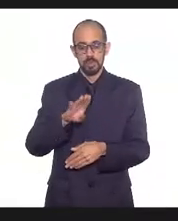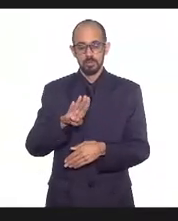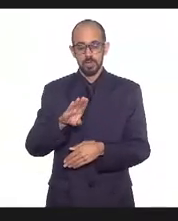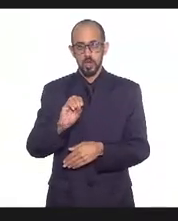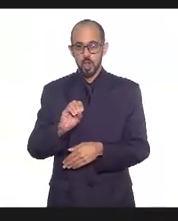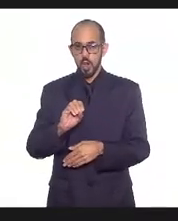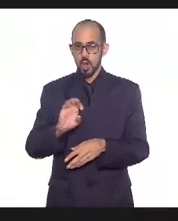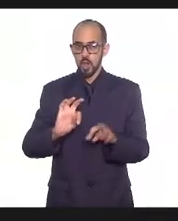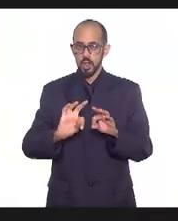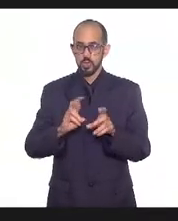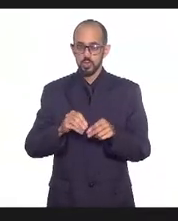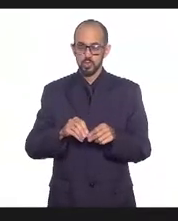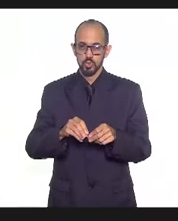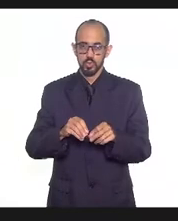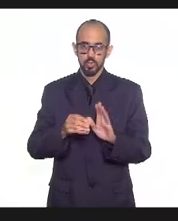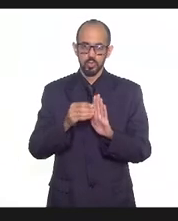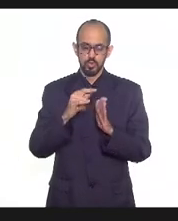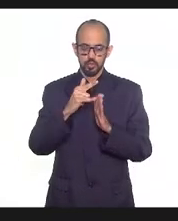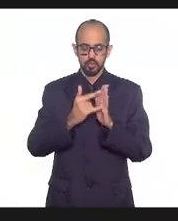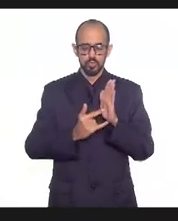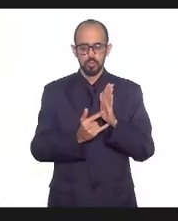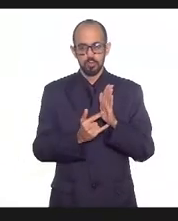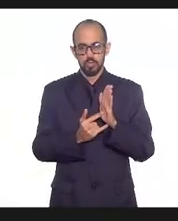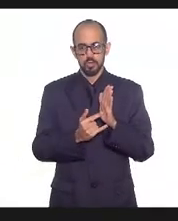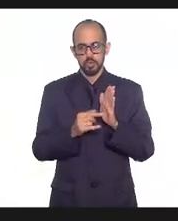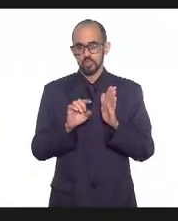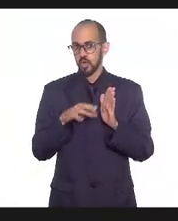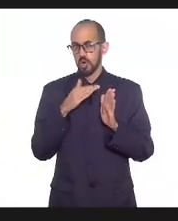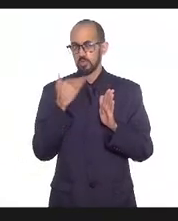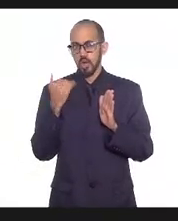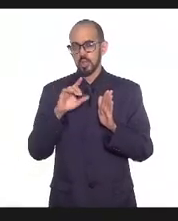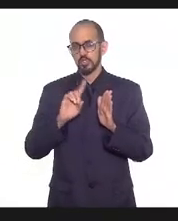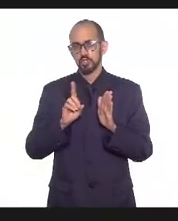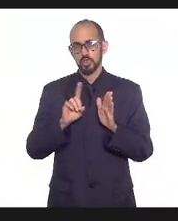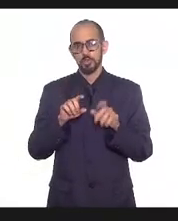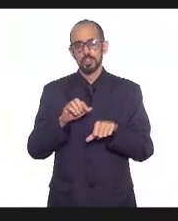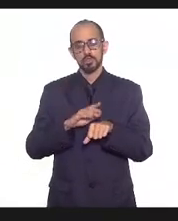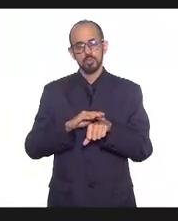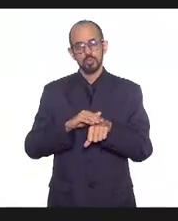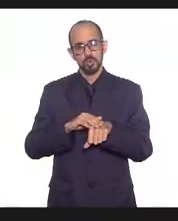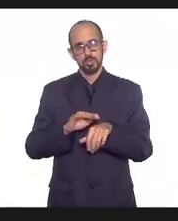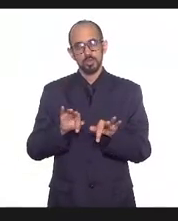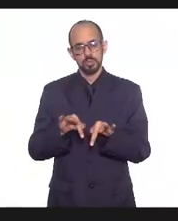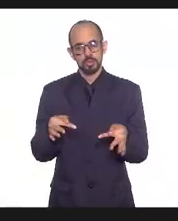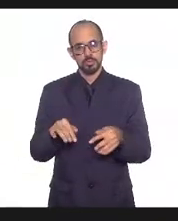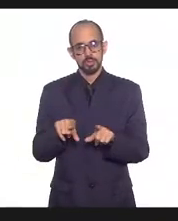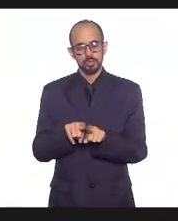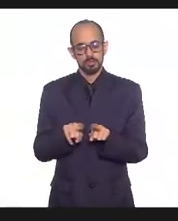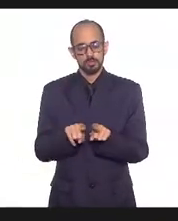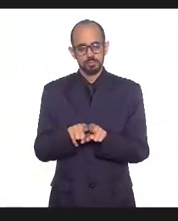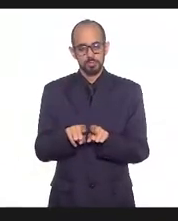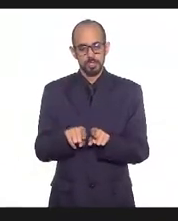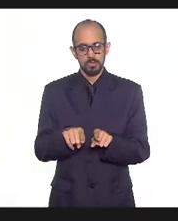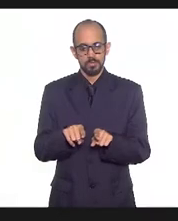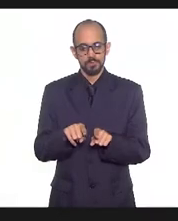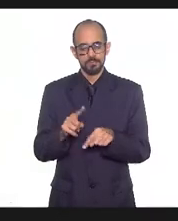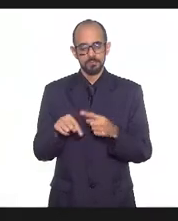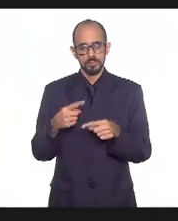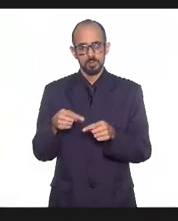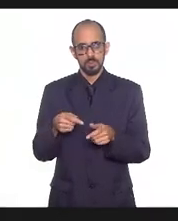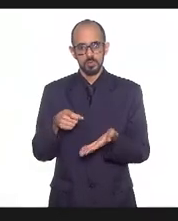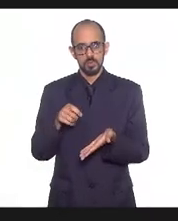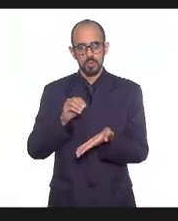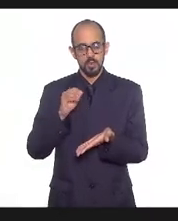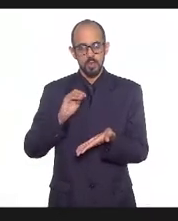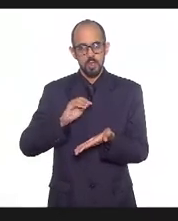todas as fichas não só na mortalidade mas no caso leve depois abriu o ESUS para que todas as ocupações